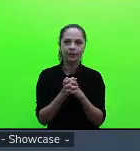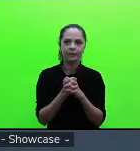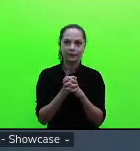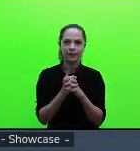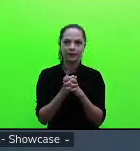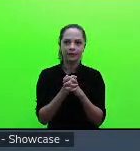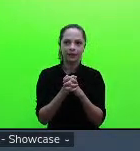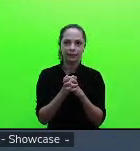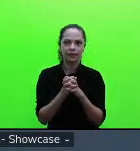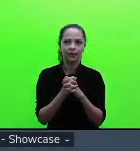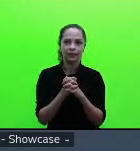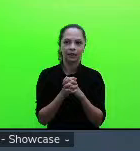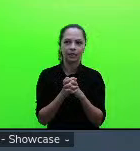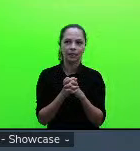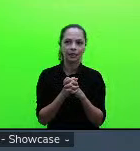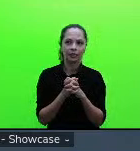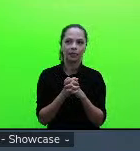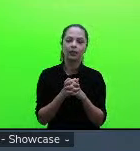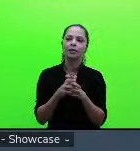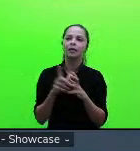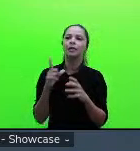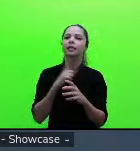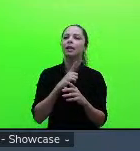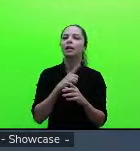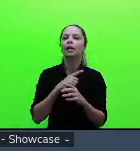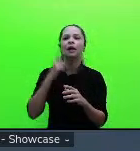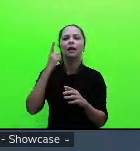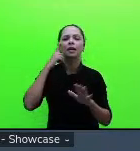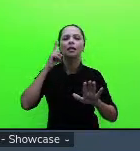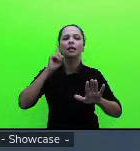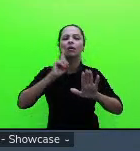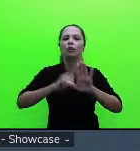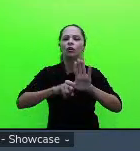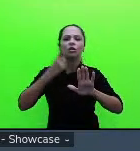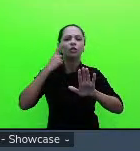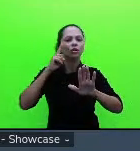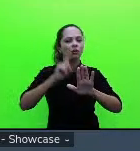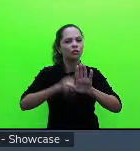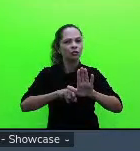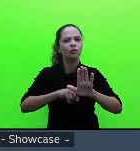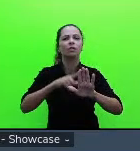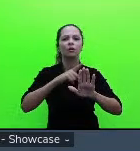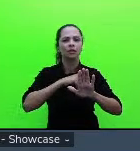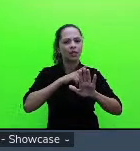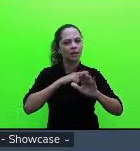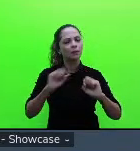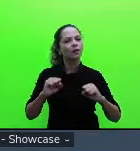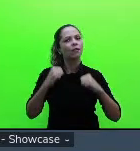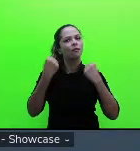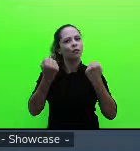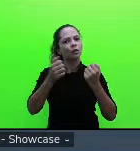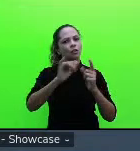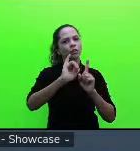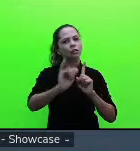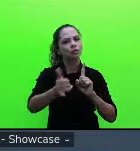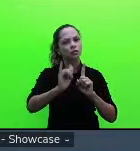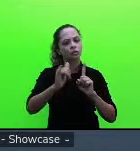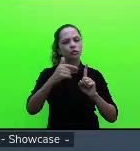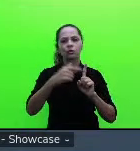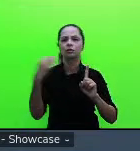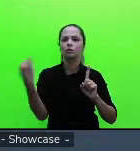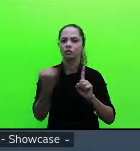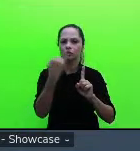que os aparelhos ideológicos do Estado eles têm realmente uma força discursiva importantíssima na construção de formações